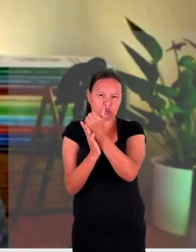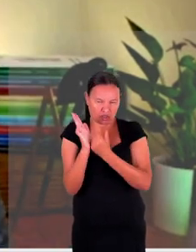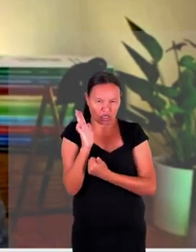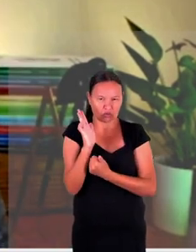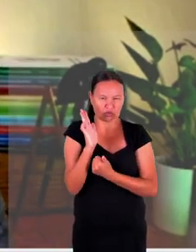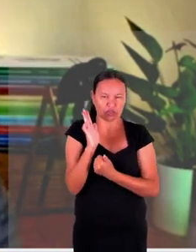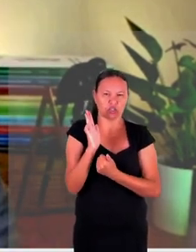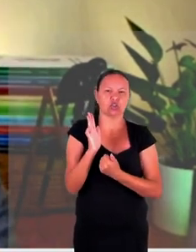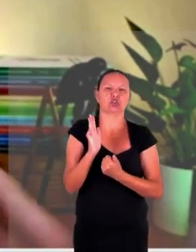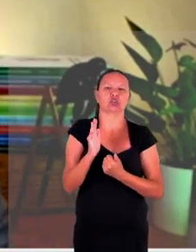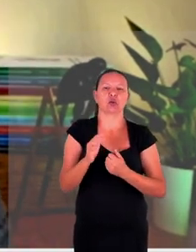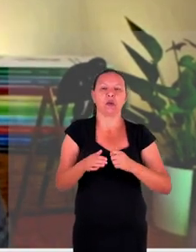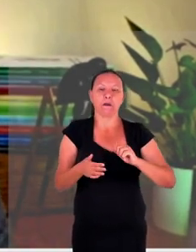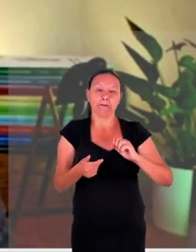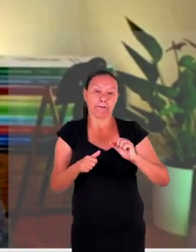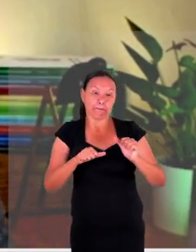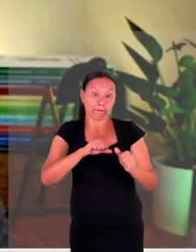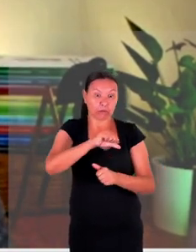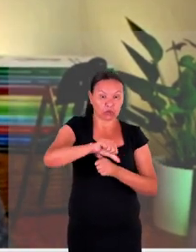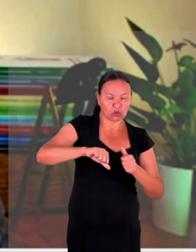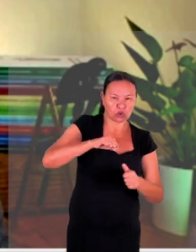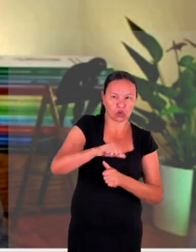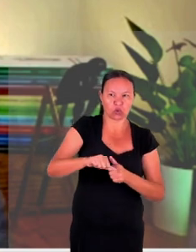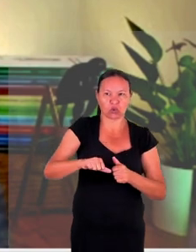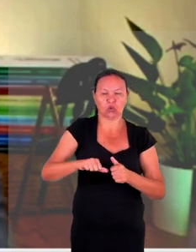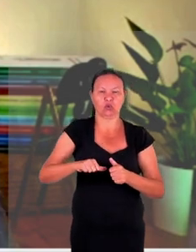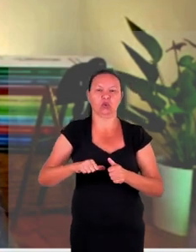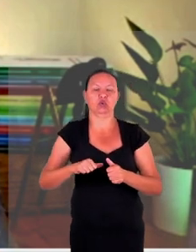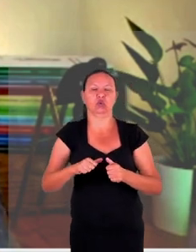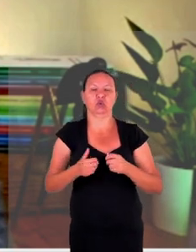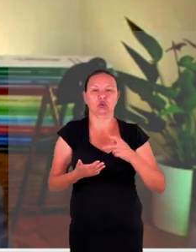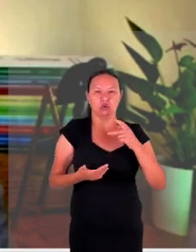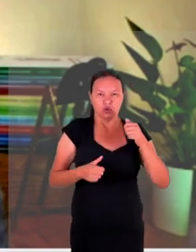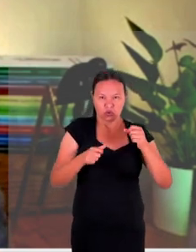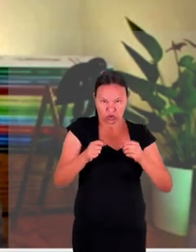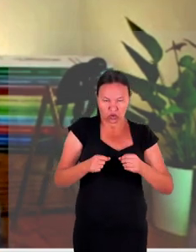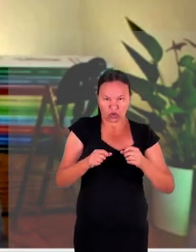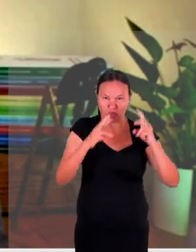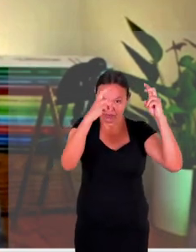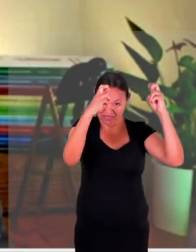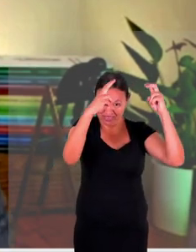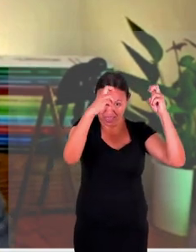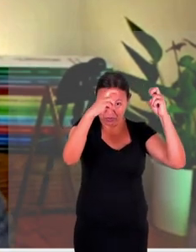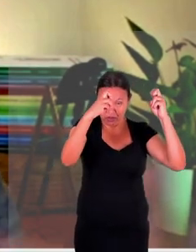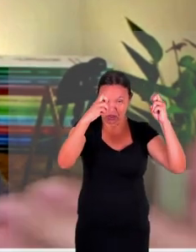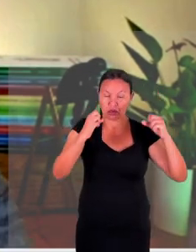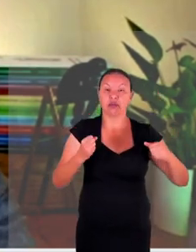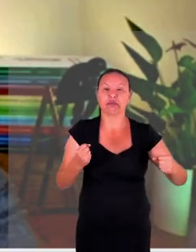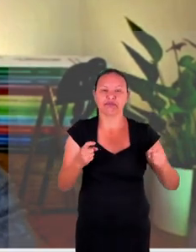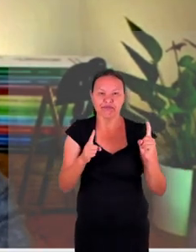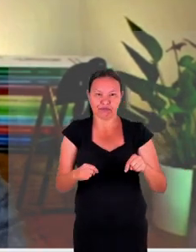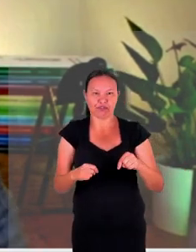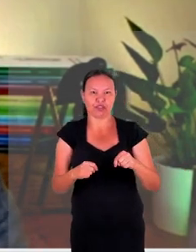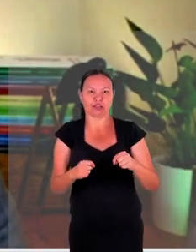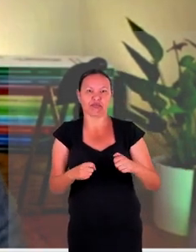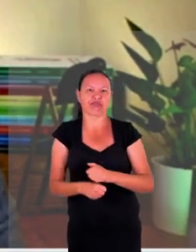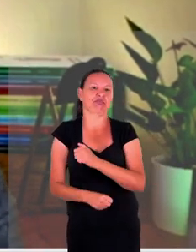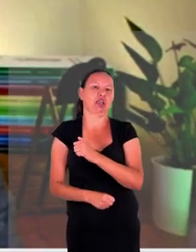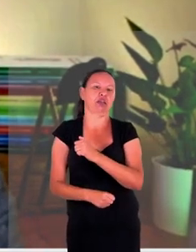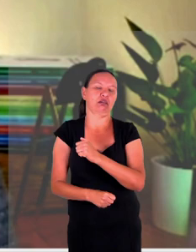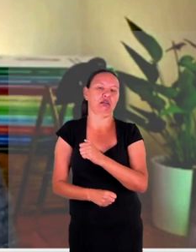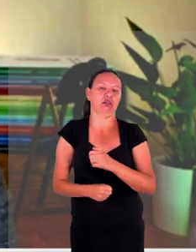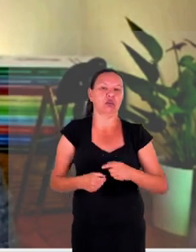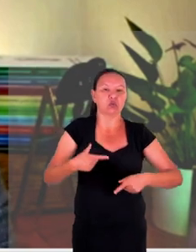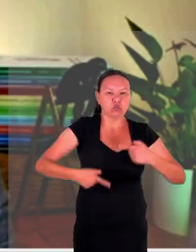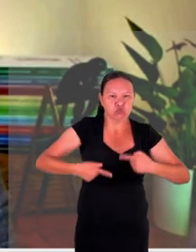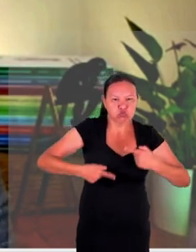chavinha e mudou um pouco o espectro o primeiro objetivo era sim evitar novos ciclos de conflito a